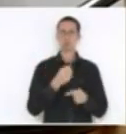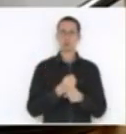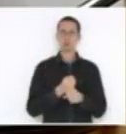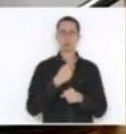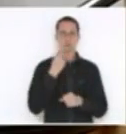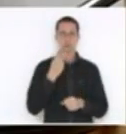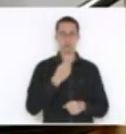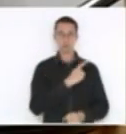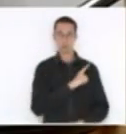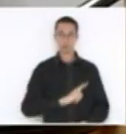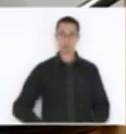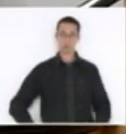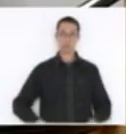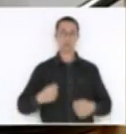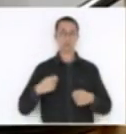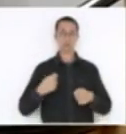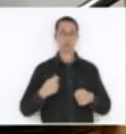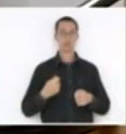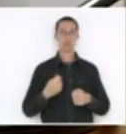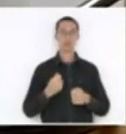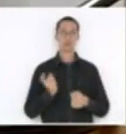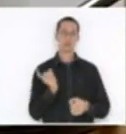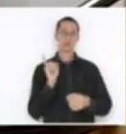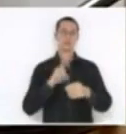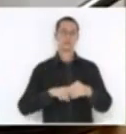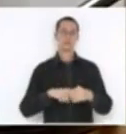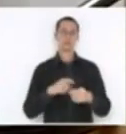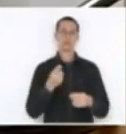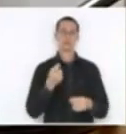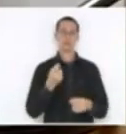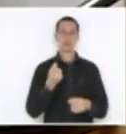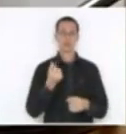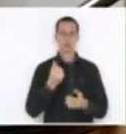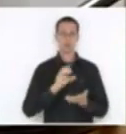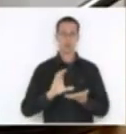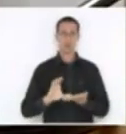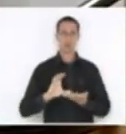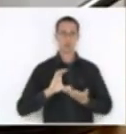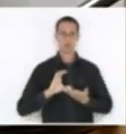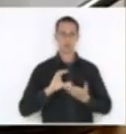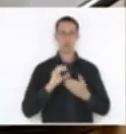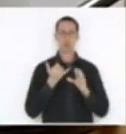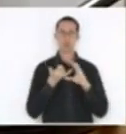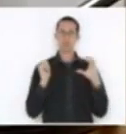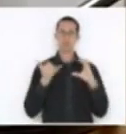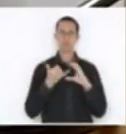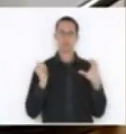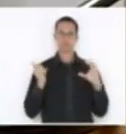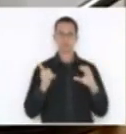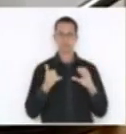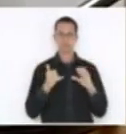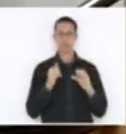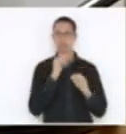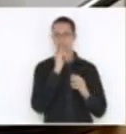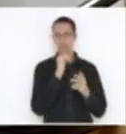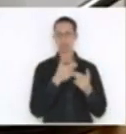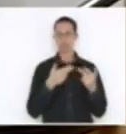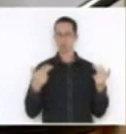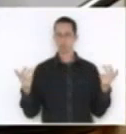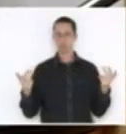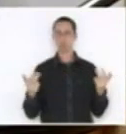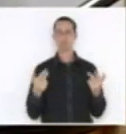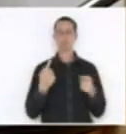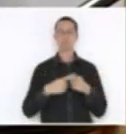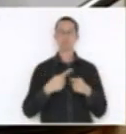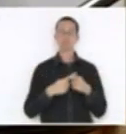municípios, os recursos que foram pedalados, da Celeste e outros, porque esta manobra de